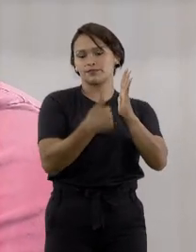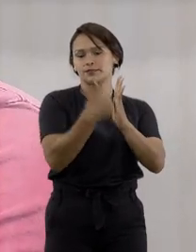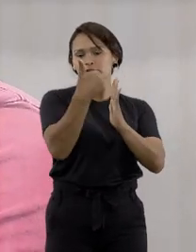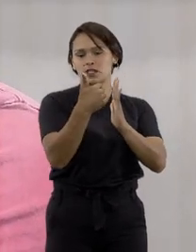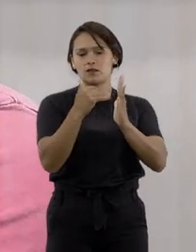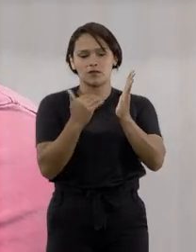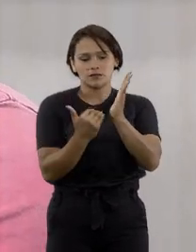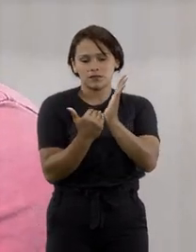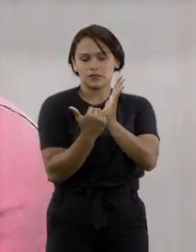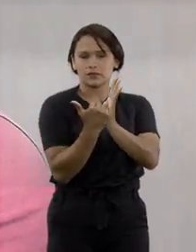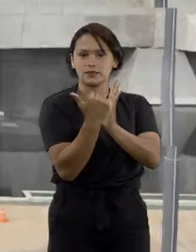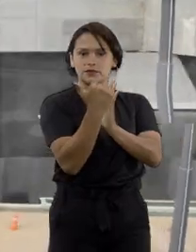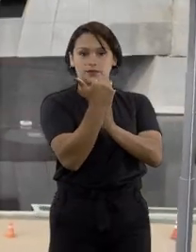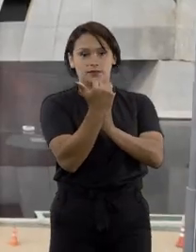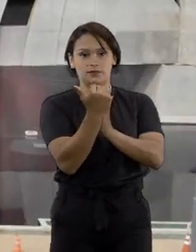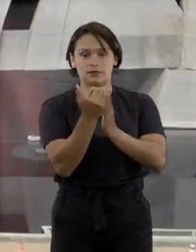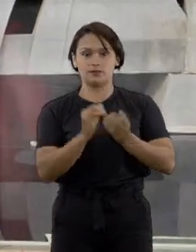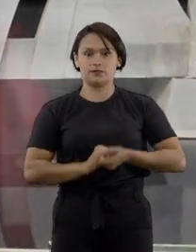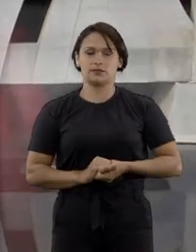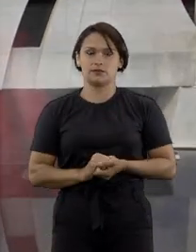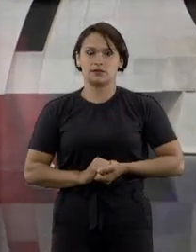eles vieram subindo na sequência.